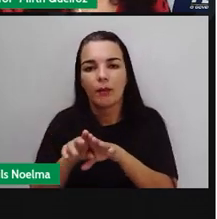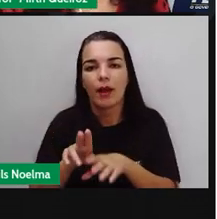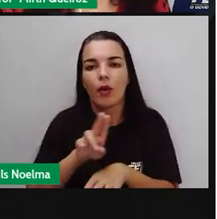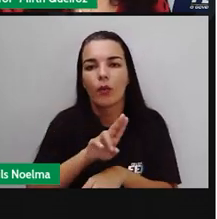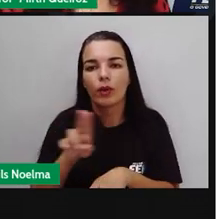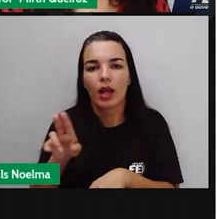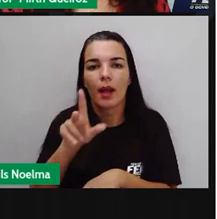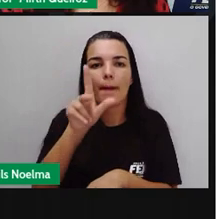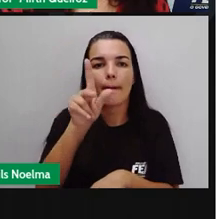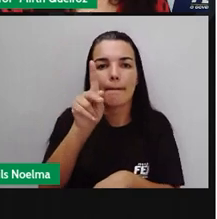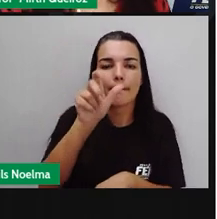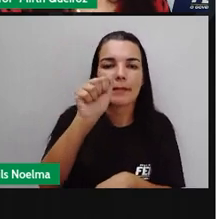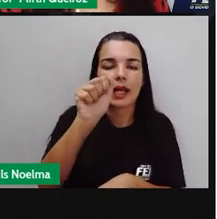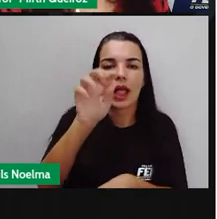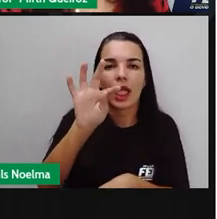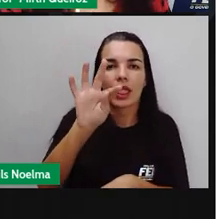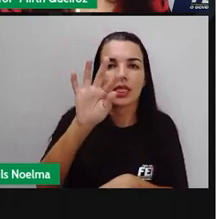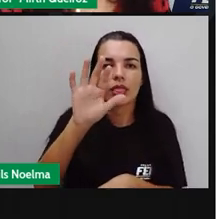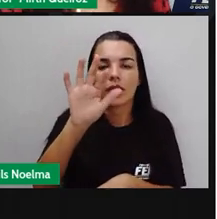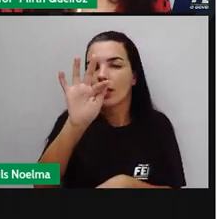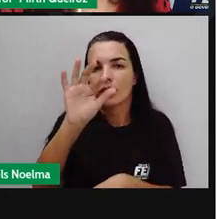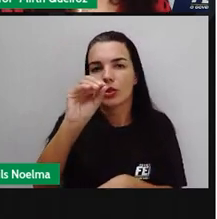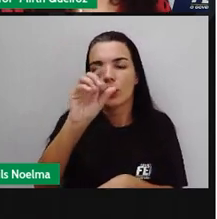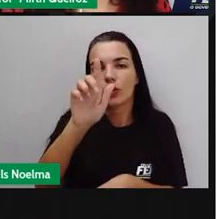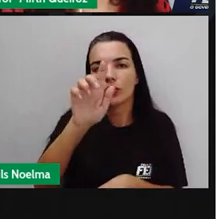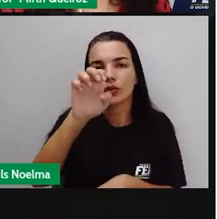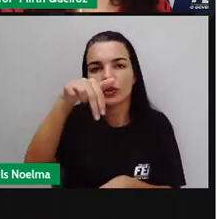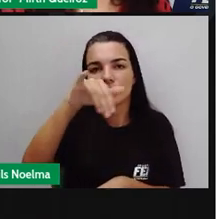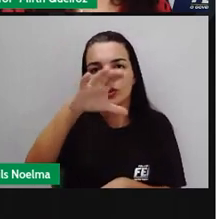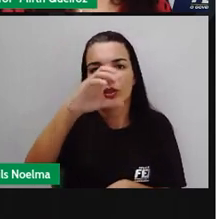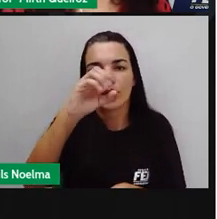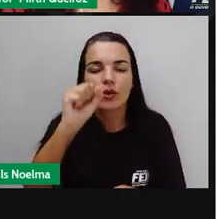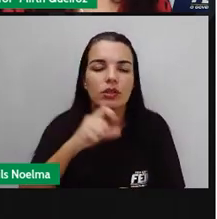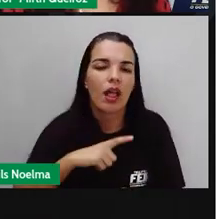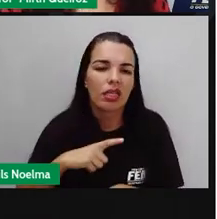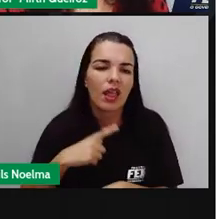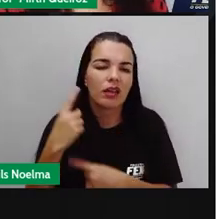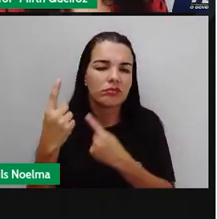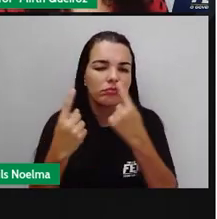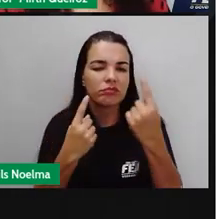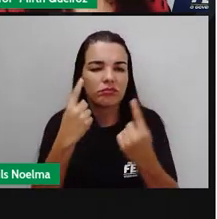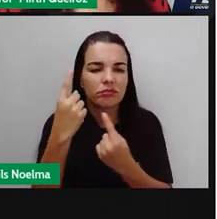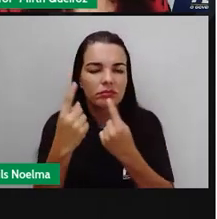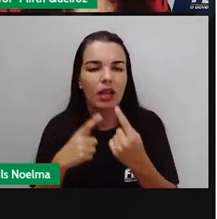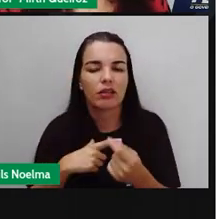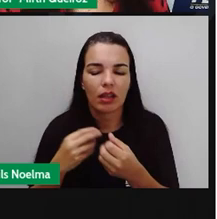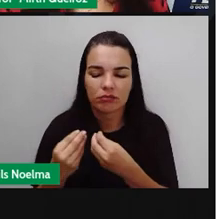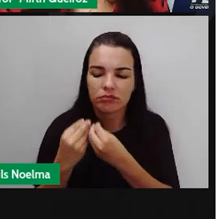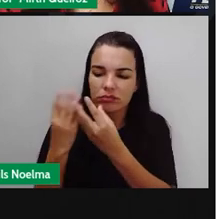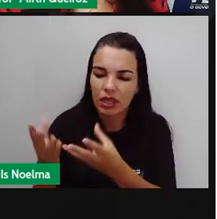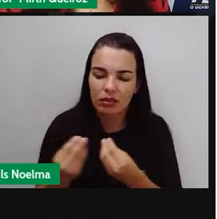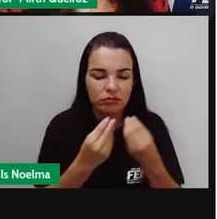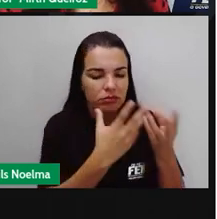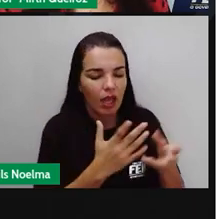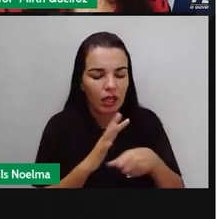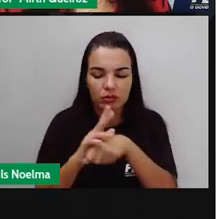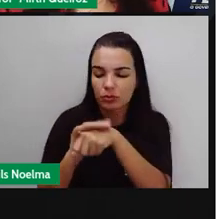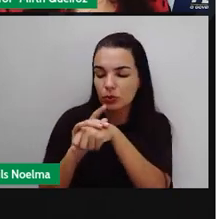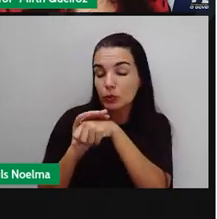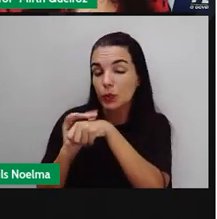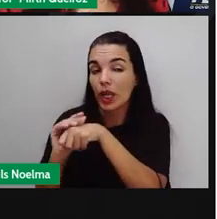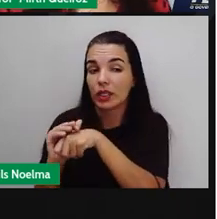-organismos patogênicos, né? Então, existe um pequeno número desses micro-organismos que causam doentes. Que são, no entanto,